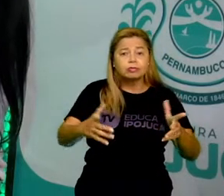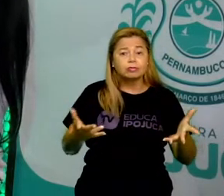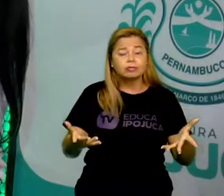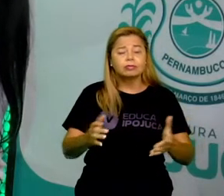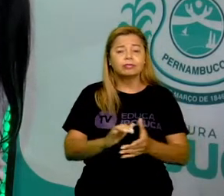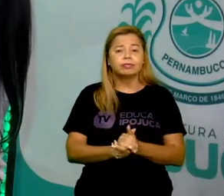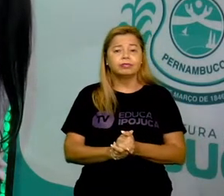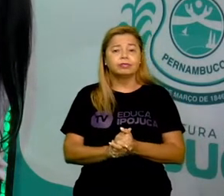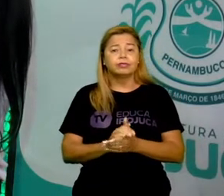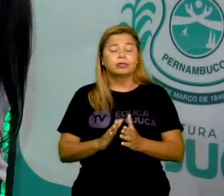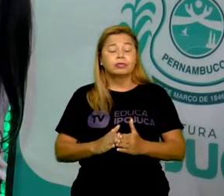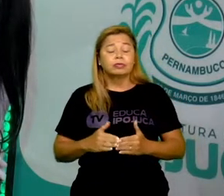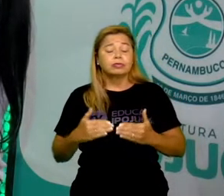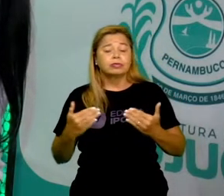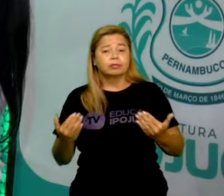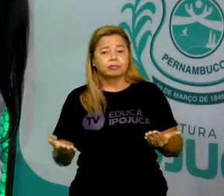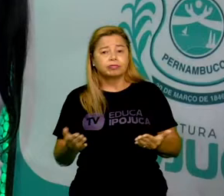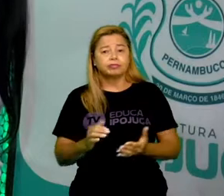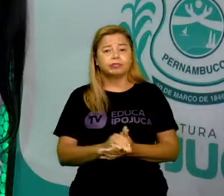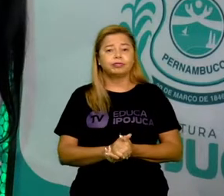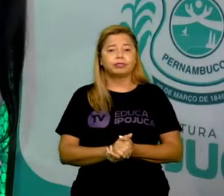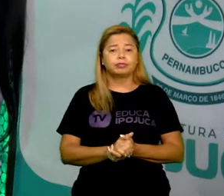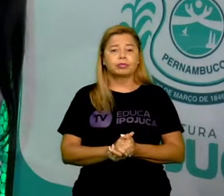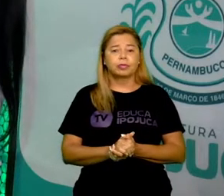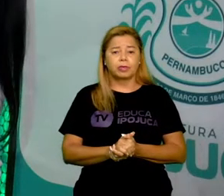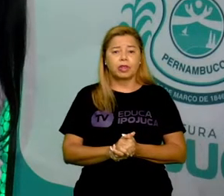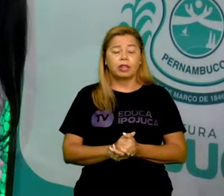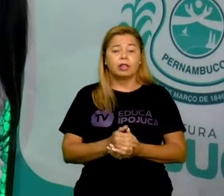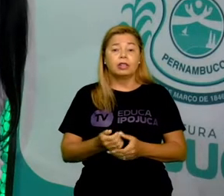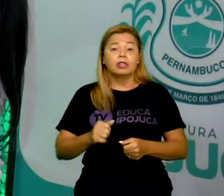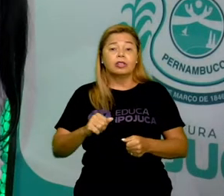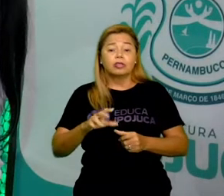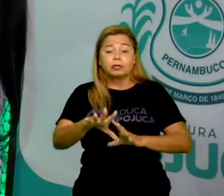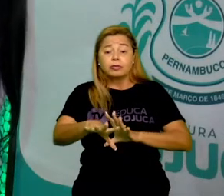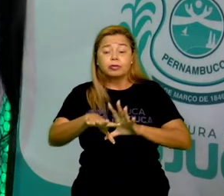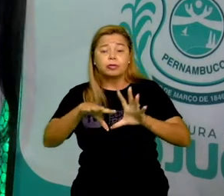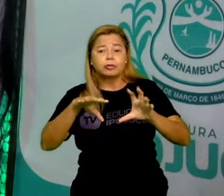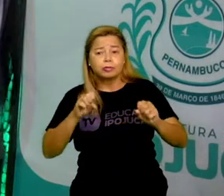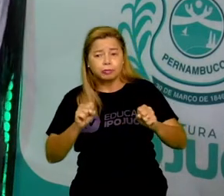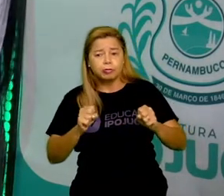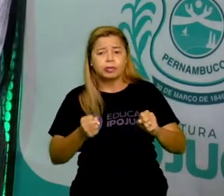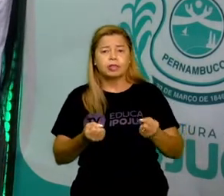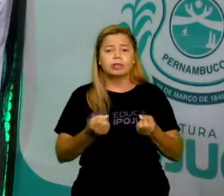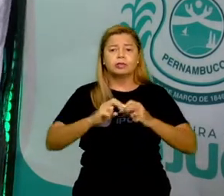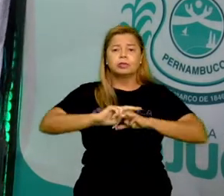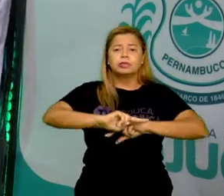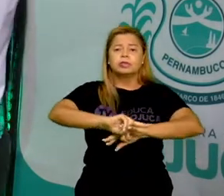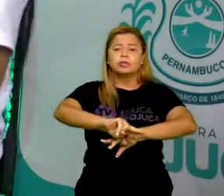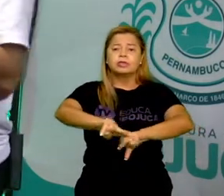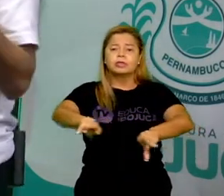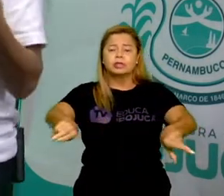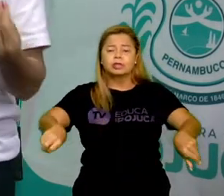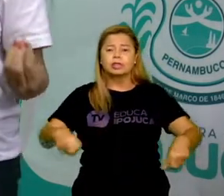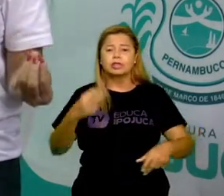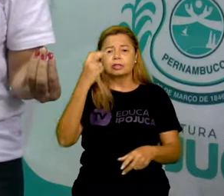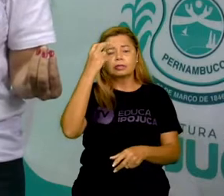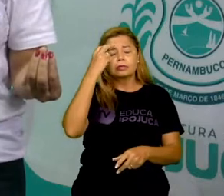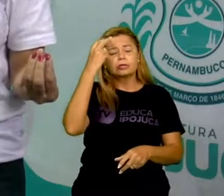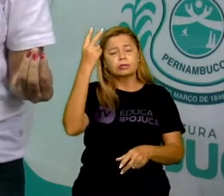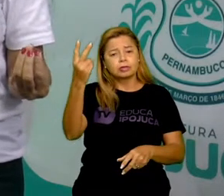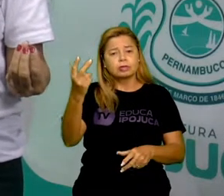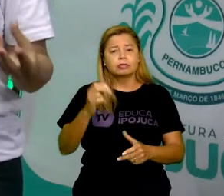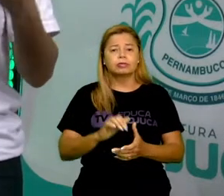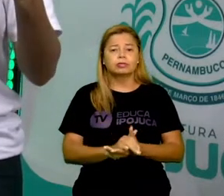com isso eles foram, né, criando essa diversidade cultural, contribuindo para essa diversidade